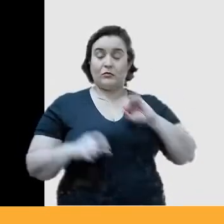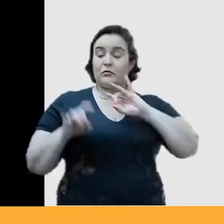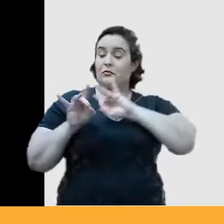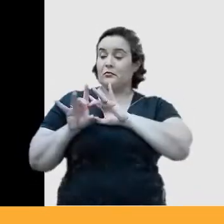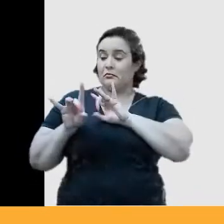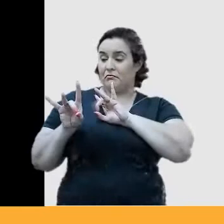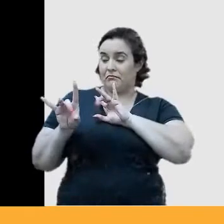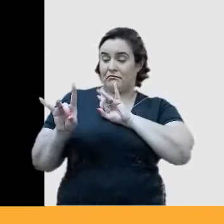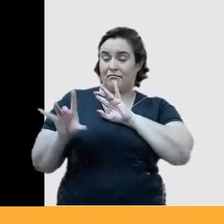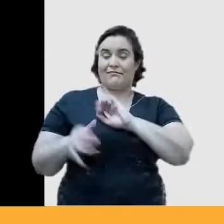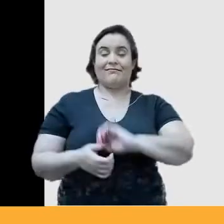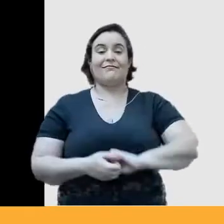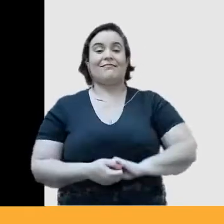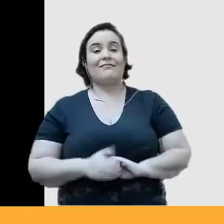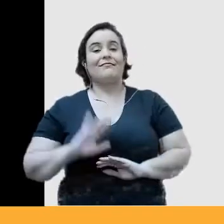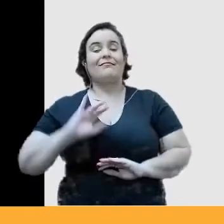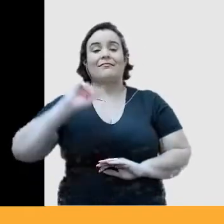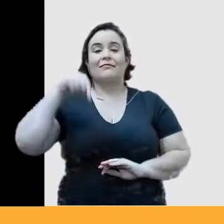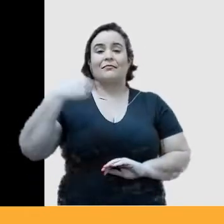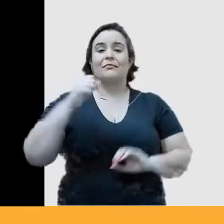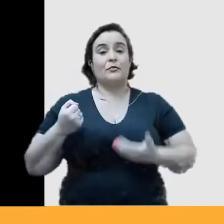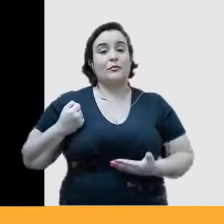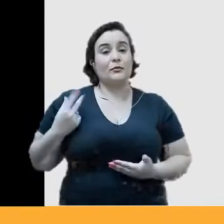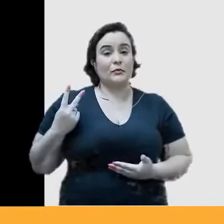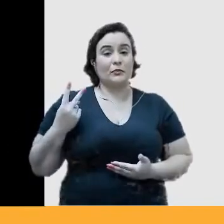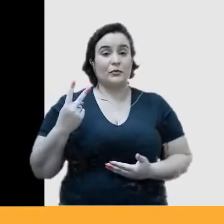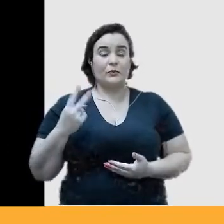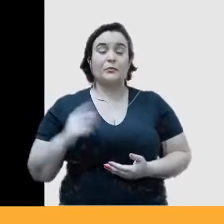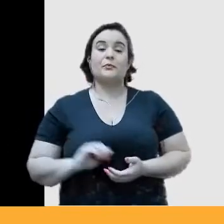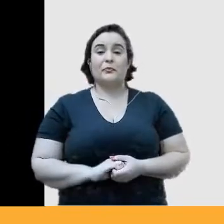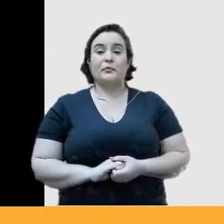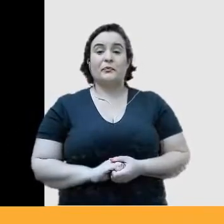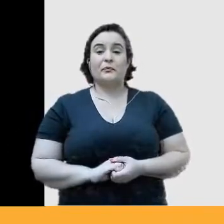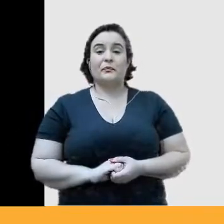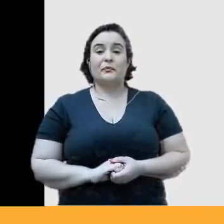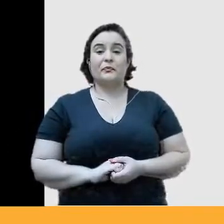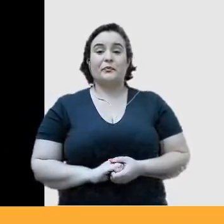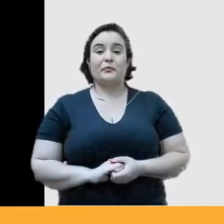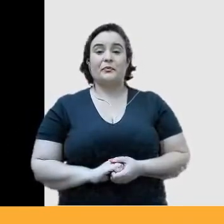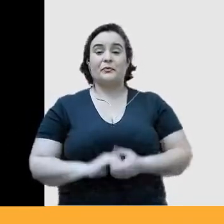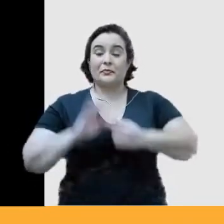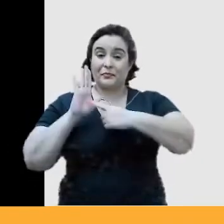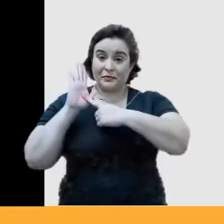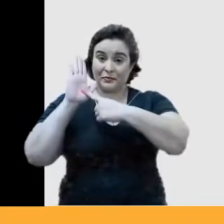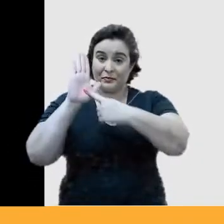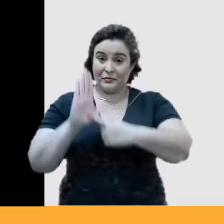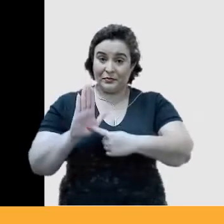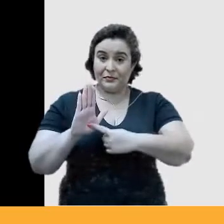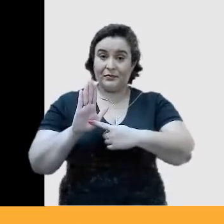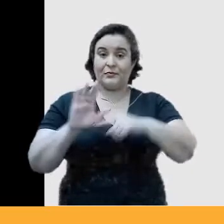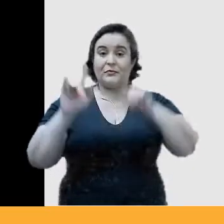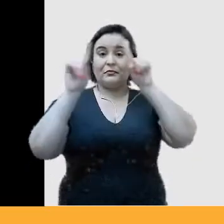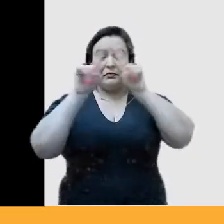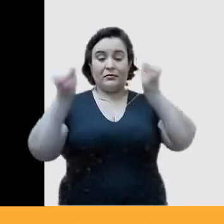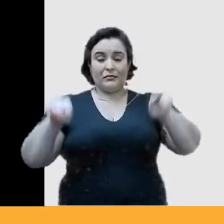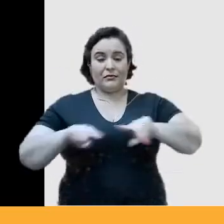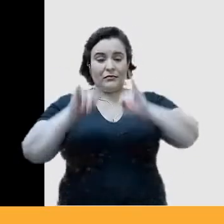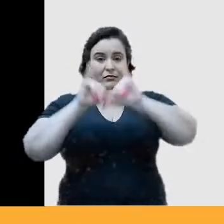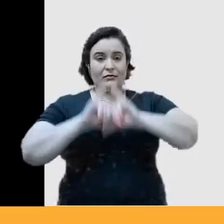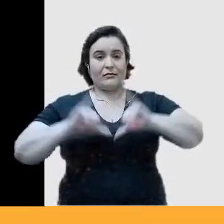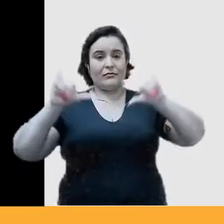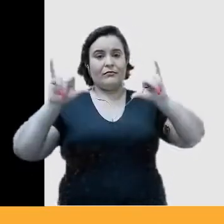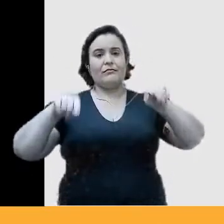Então, aí depois a gente pode ir lá para a imagem número 2, que vai mostrar um cartaz que é um dos